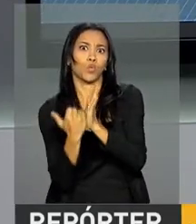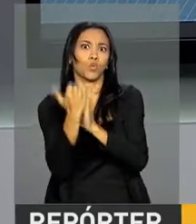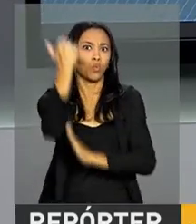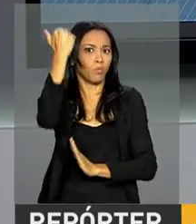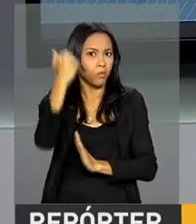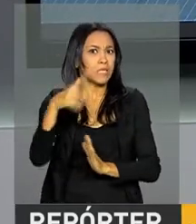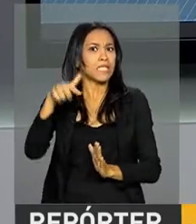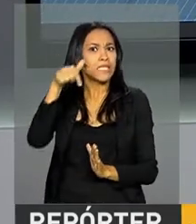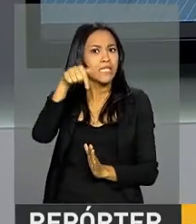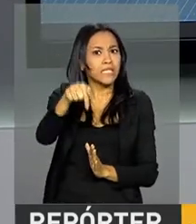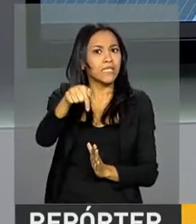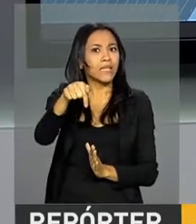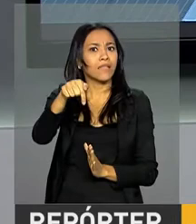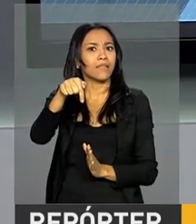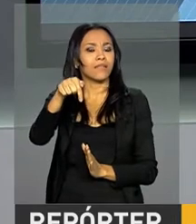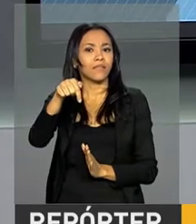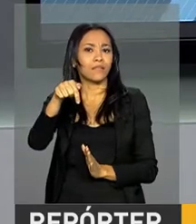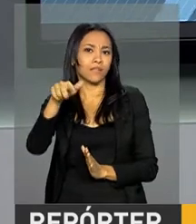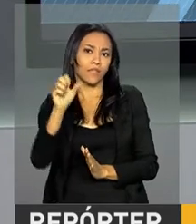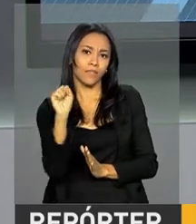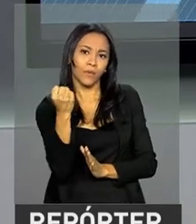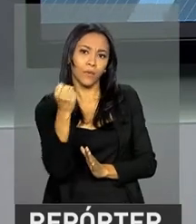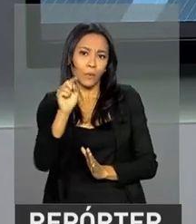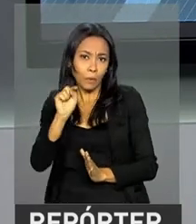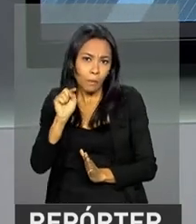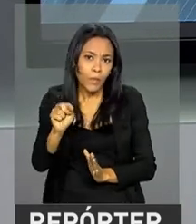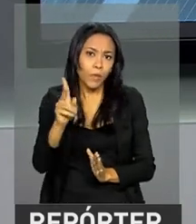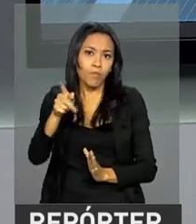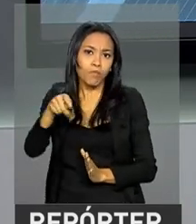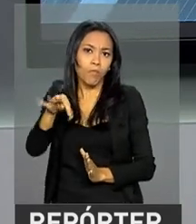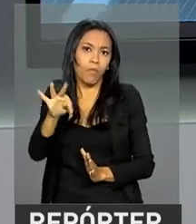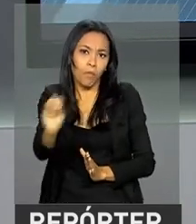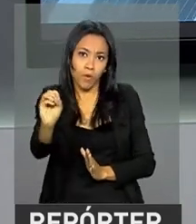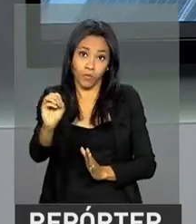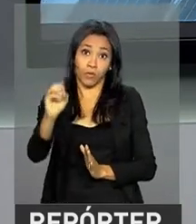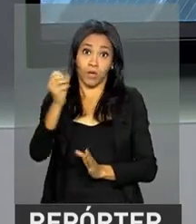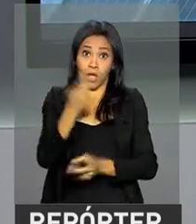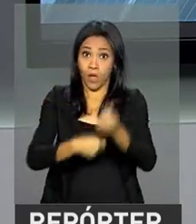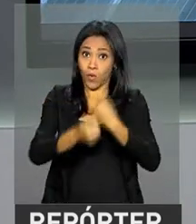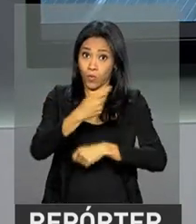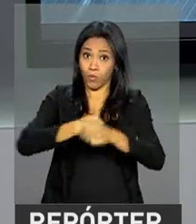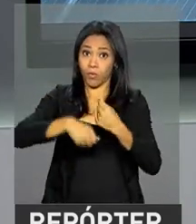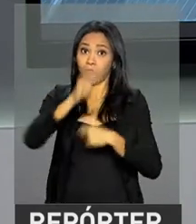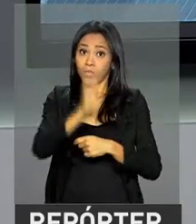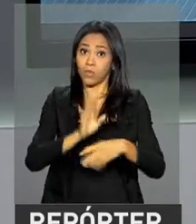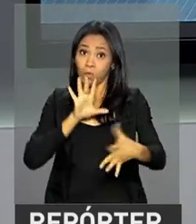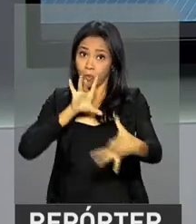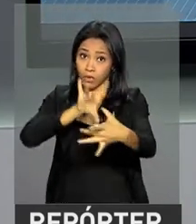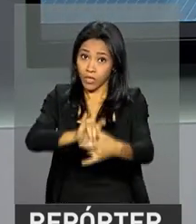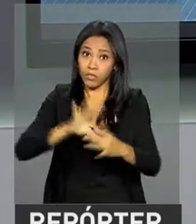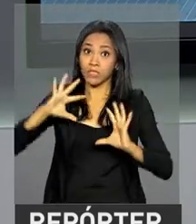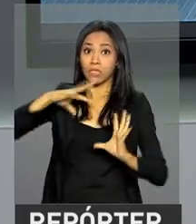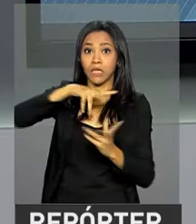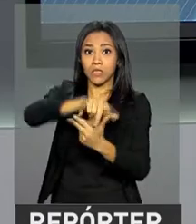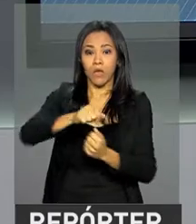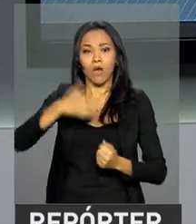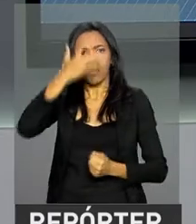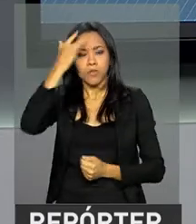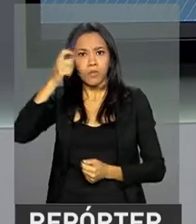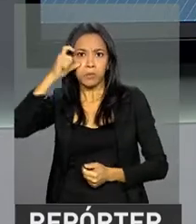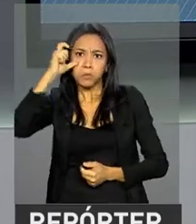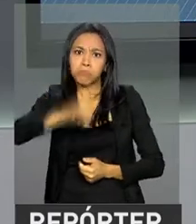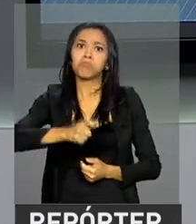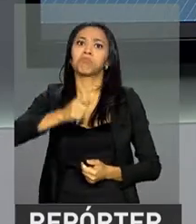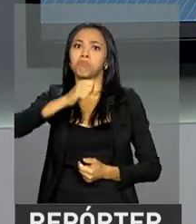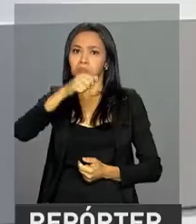dos 78 mil pontos. A recuperação econômica no Brasil e o cenário internacional tem elevado o otimismo dos investidores nesta